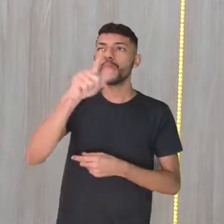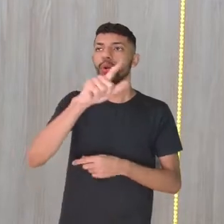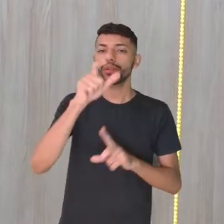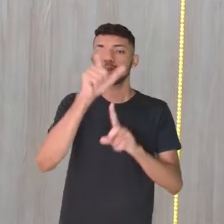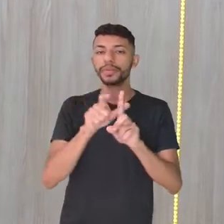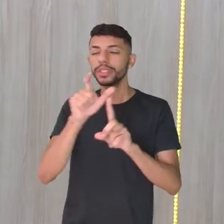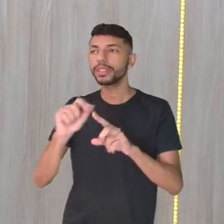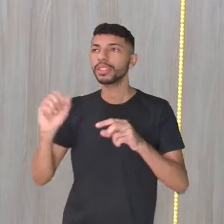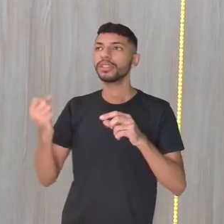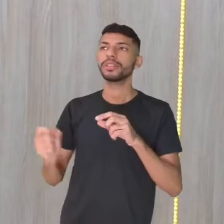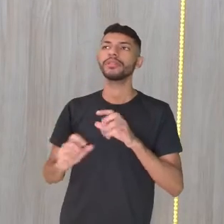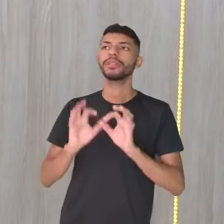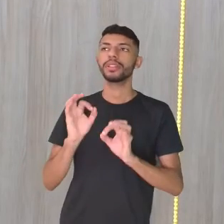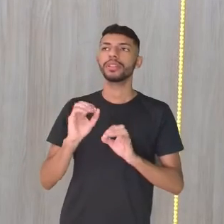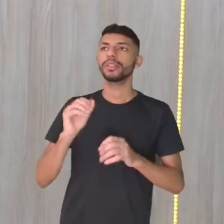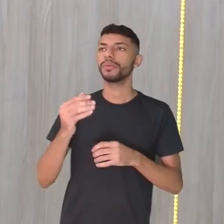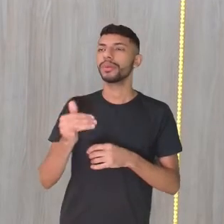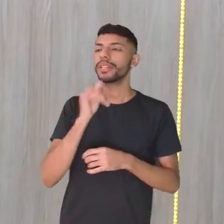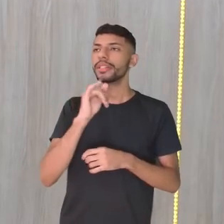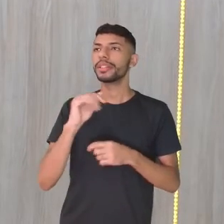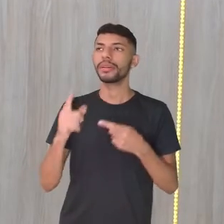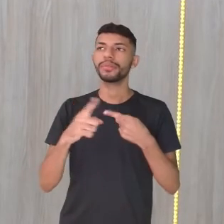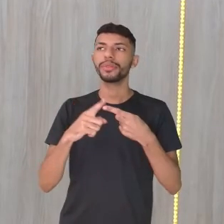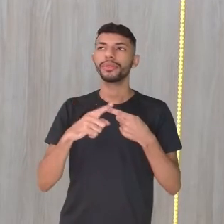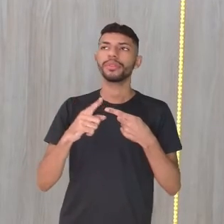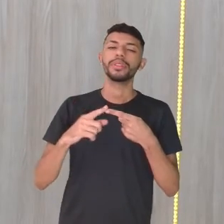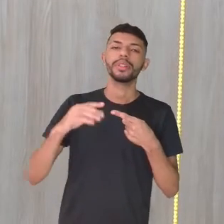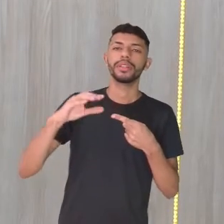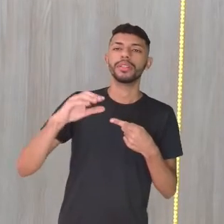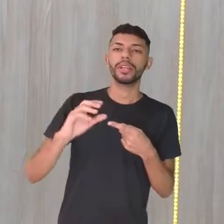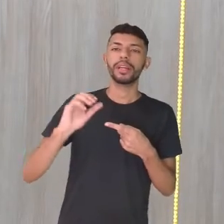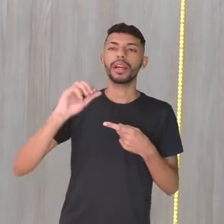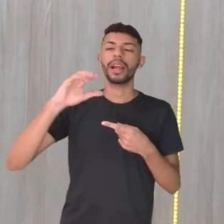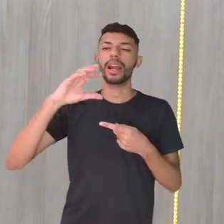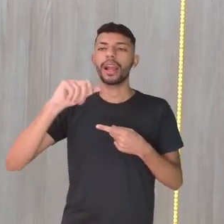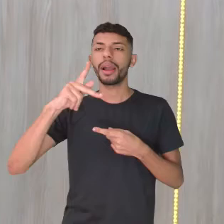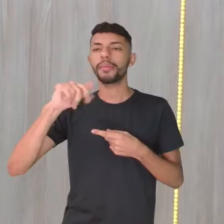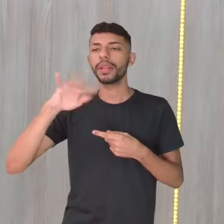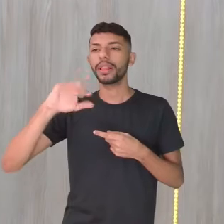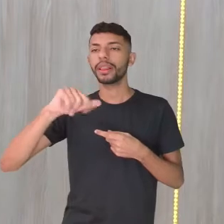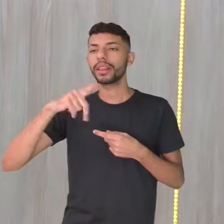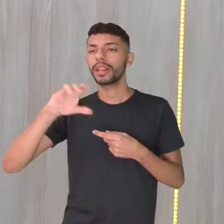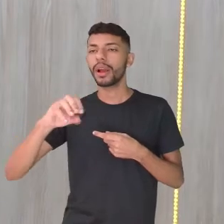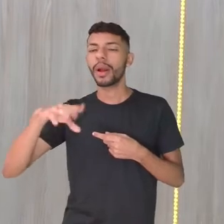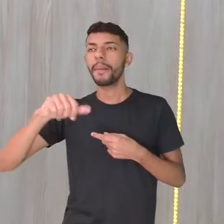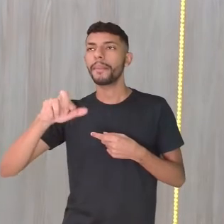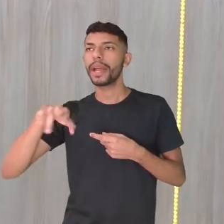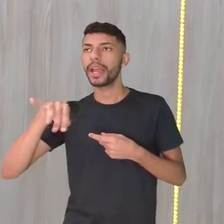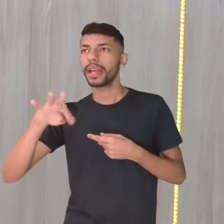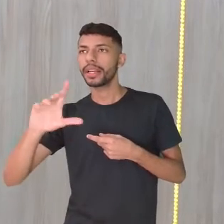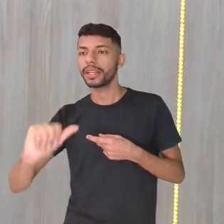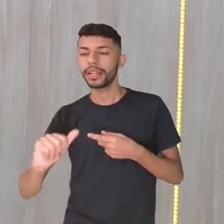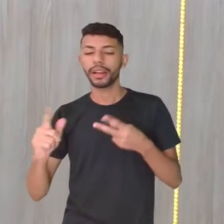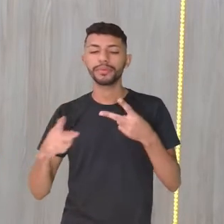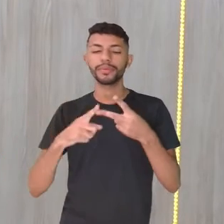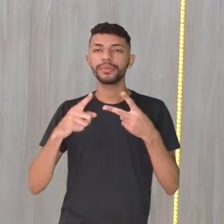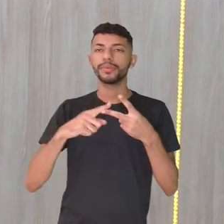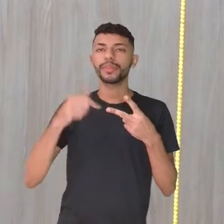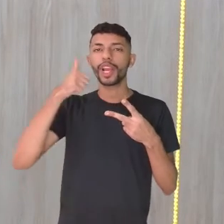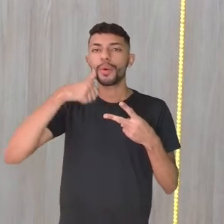otimizados, como Capitão América, Mulher Maravilha, Batman, e outros